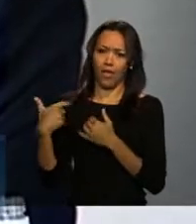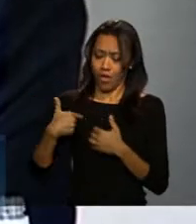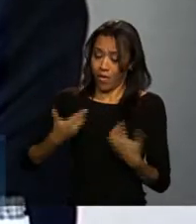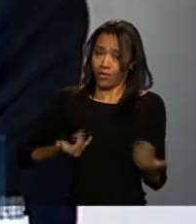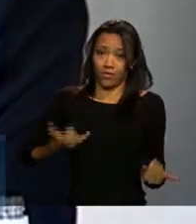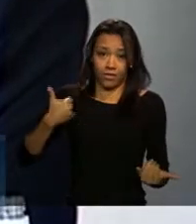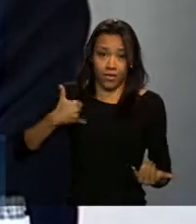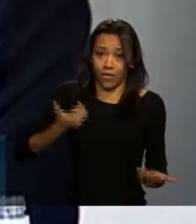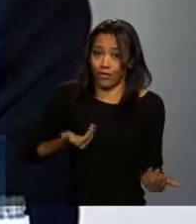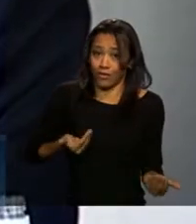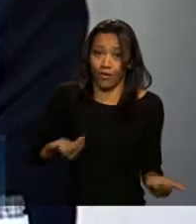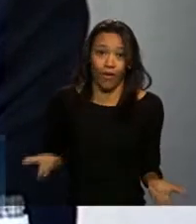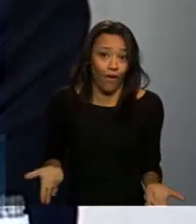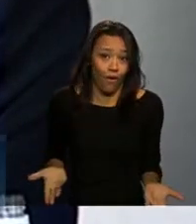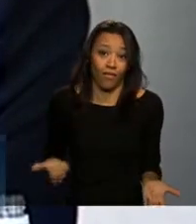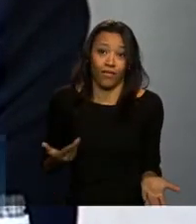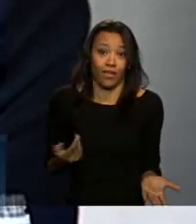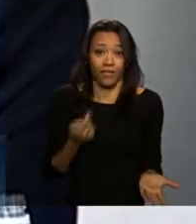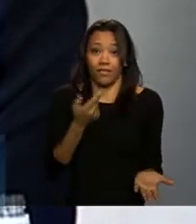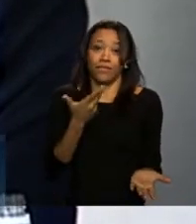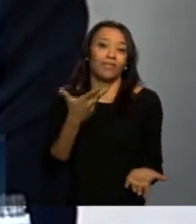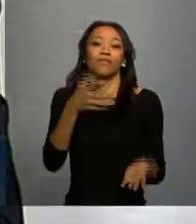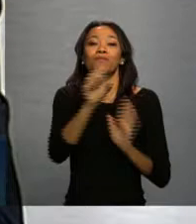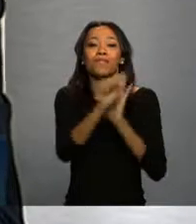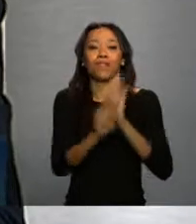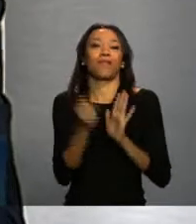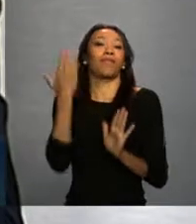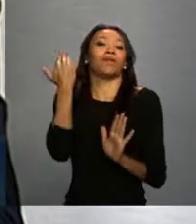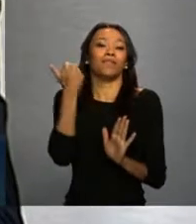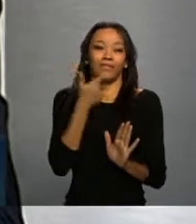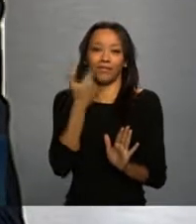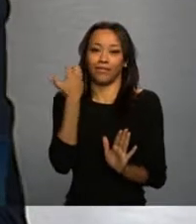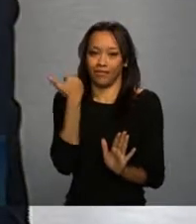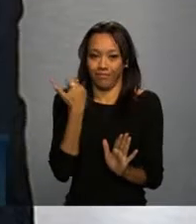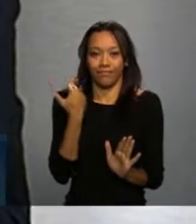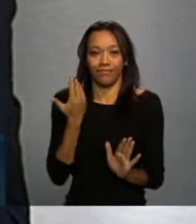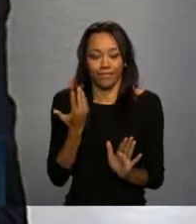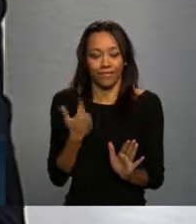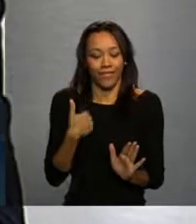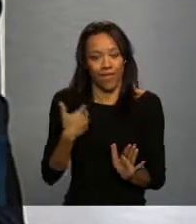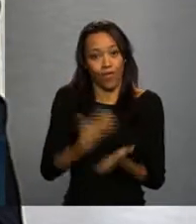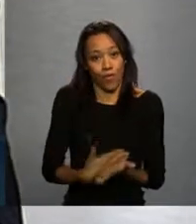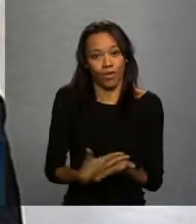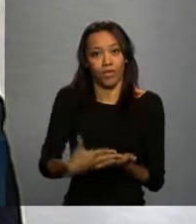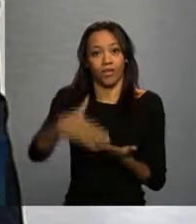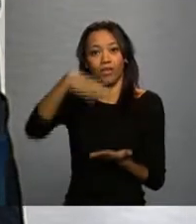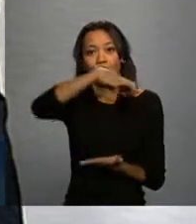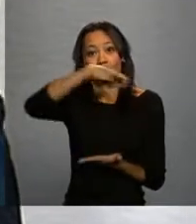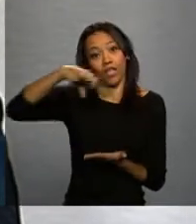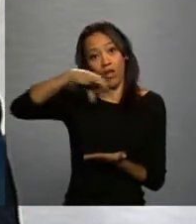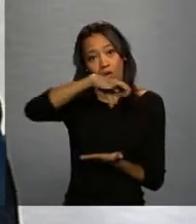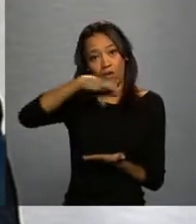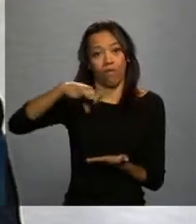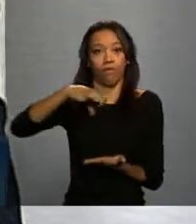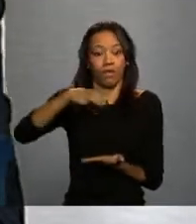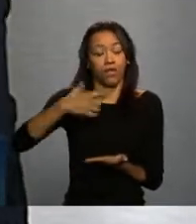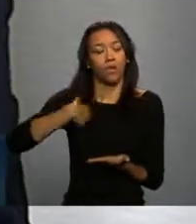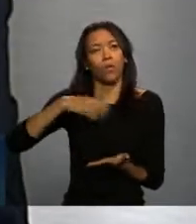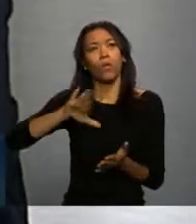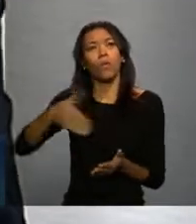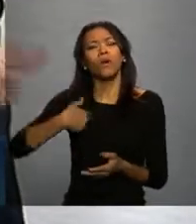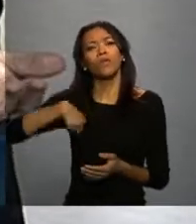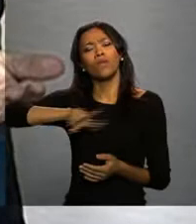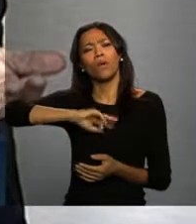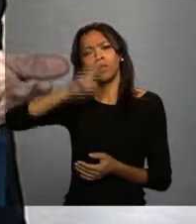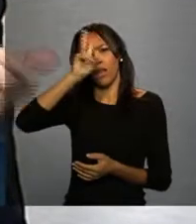jovem, quase do século passado, por pouco não foi no século passado, muito embora eu tenha começado em 1999. Mas quando a gente lembra,